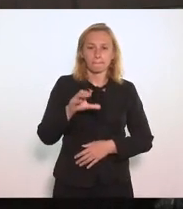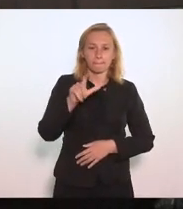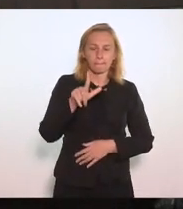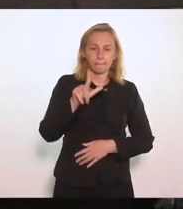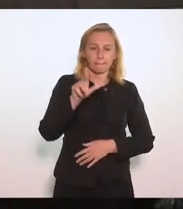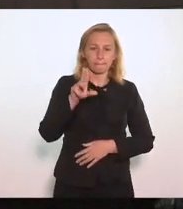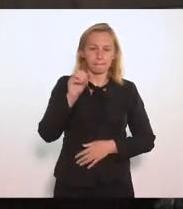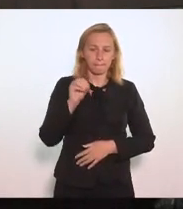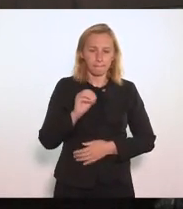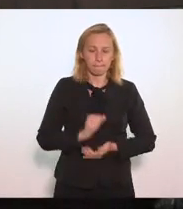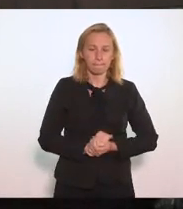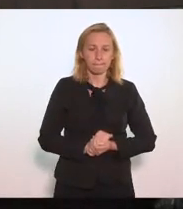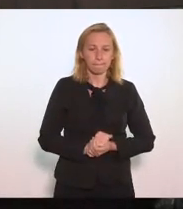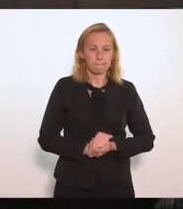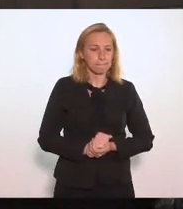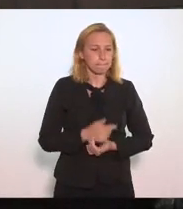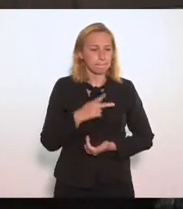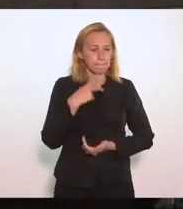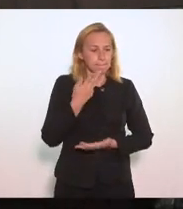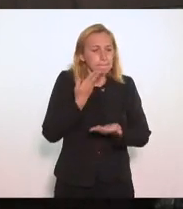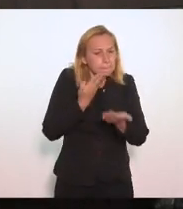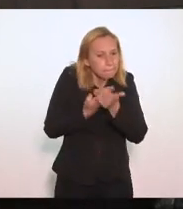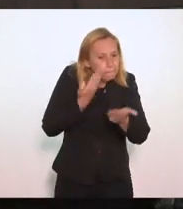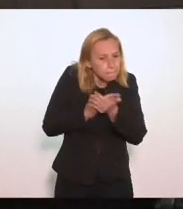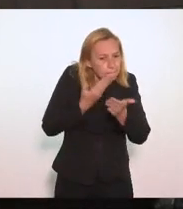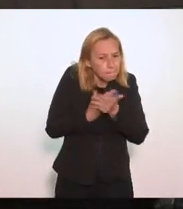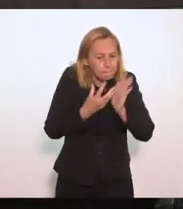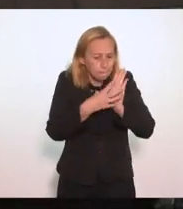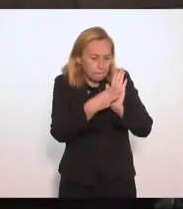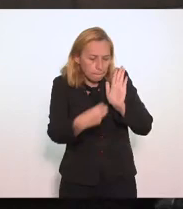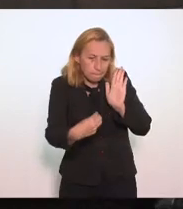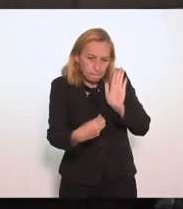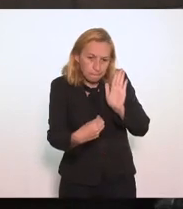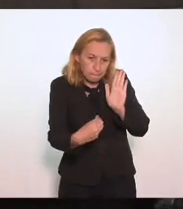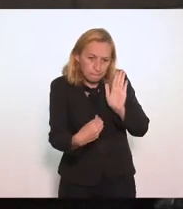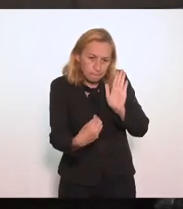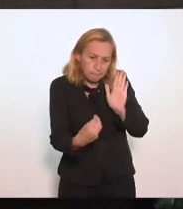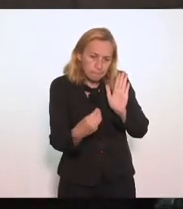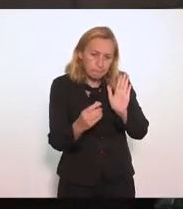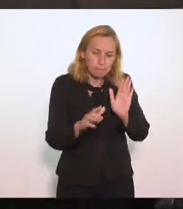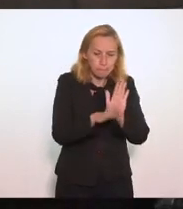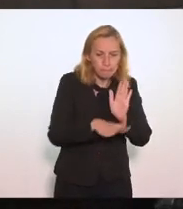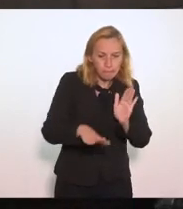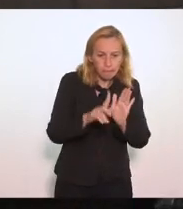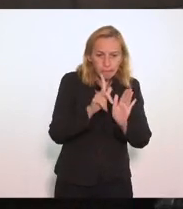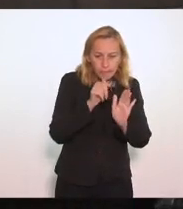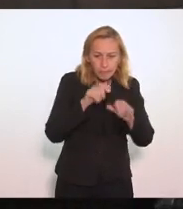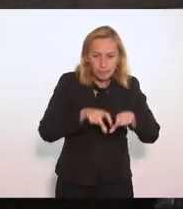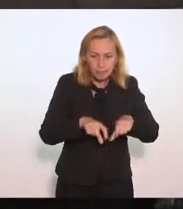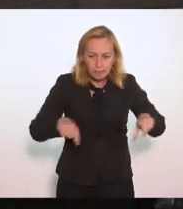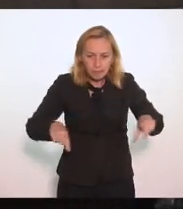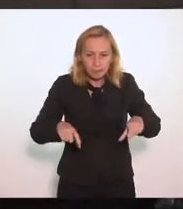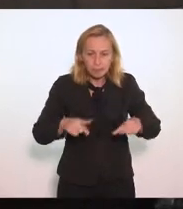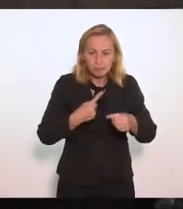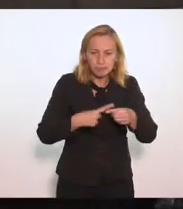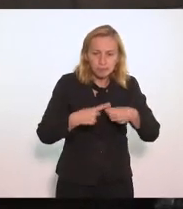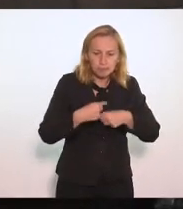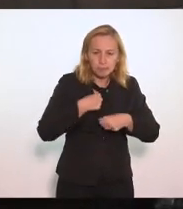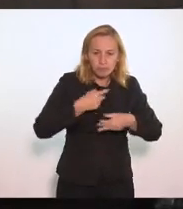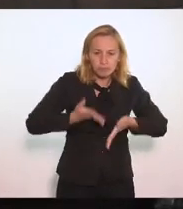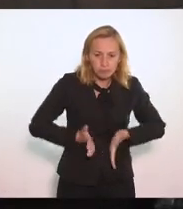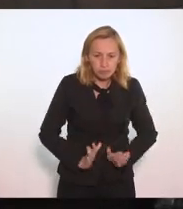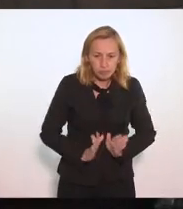Se debruçou Em estudar O modelo De concessão De água de esgoto Do município Que eu nasci Do